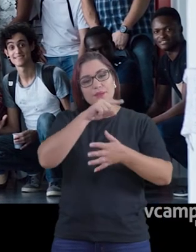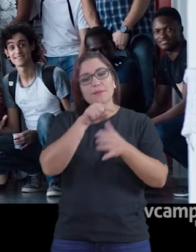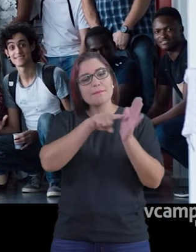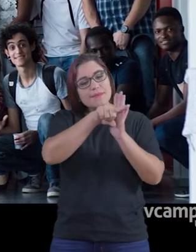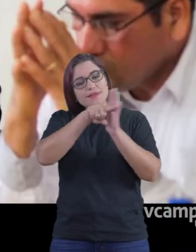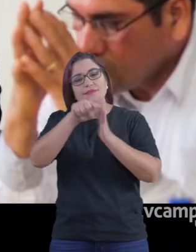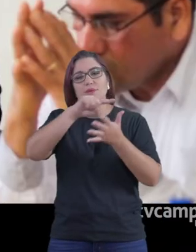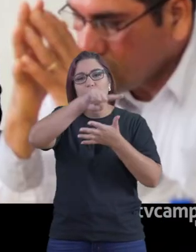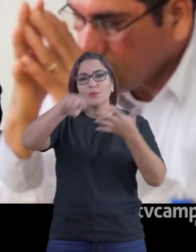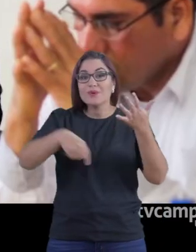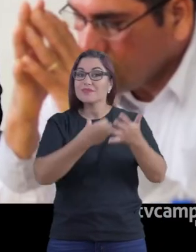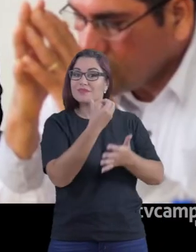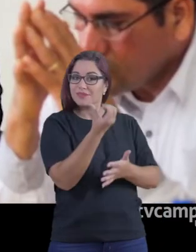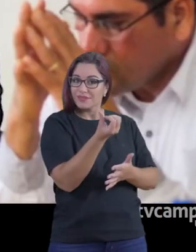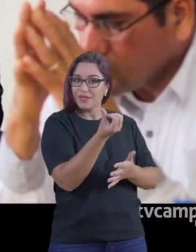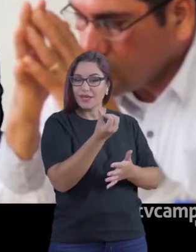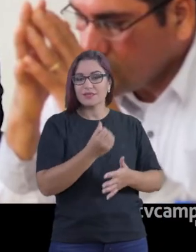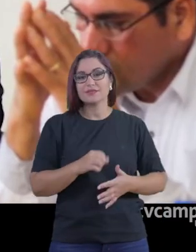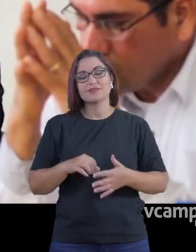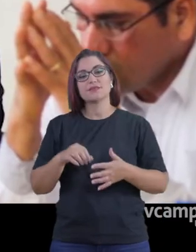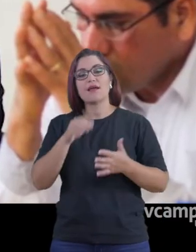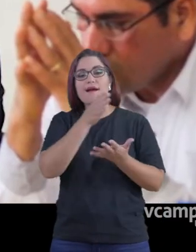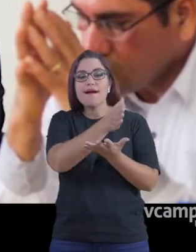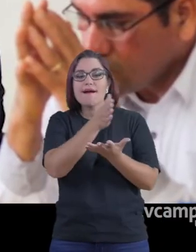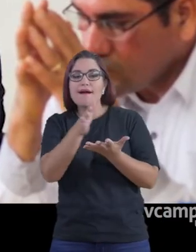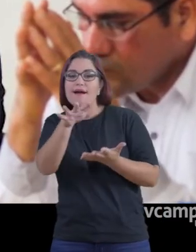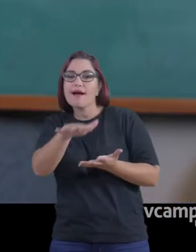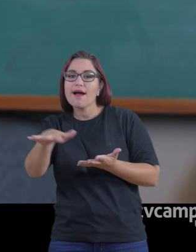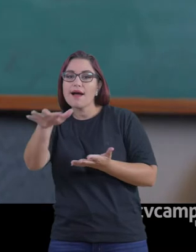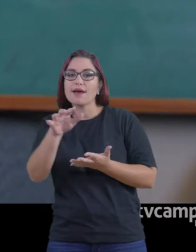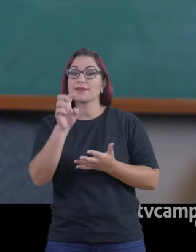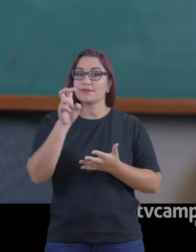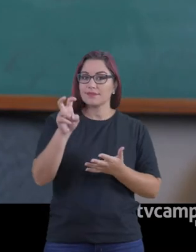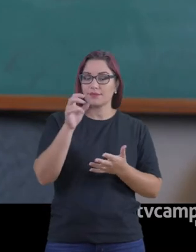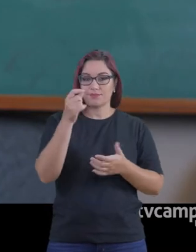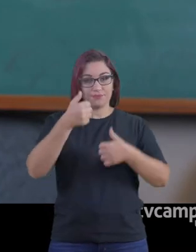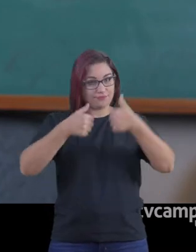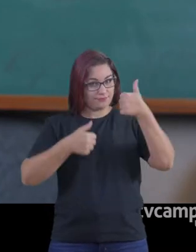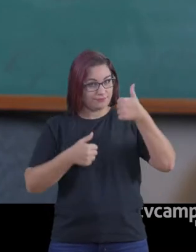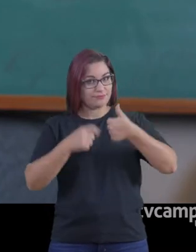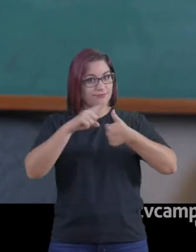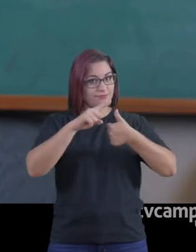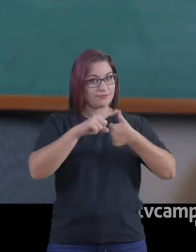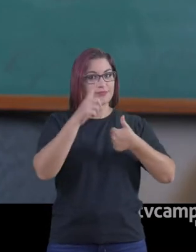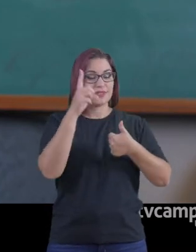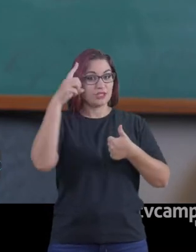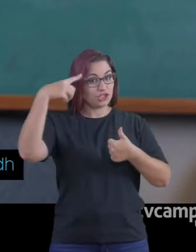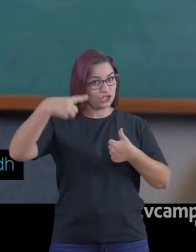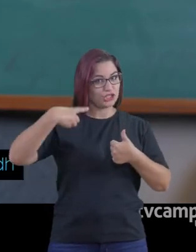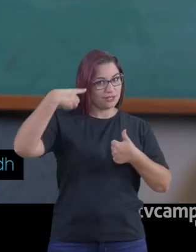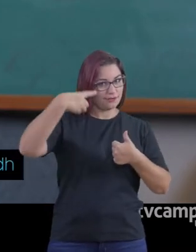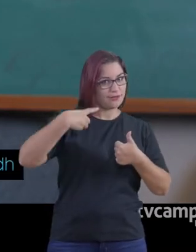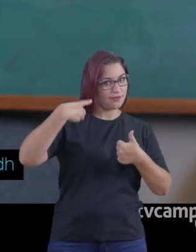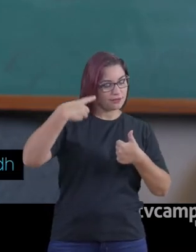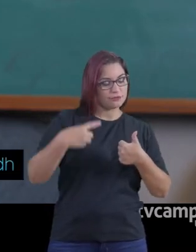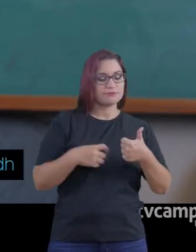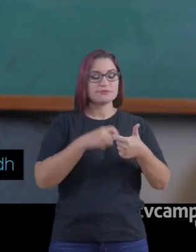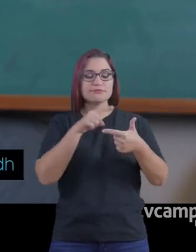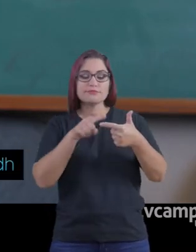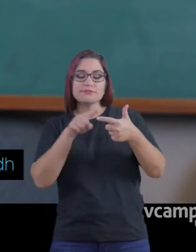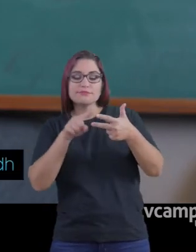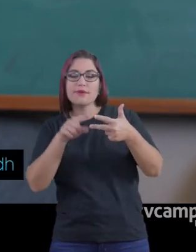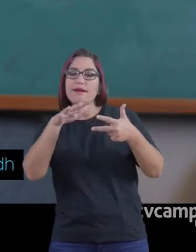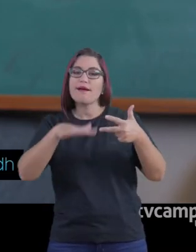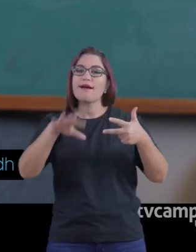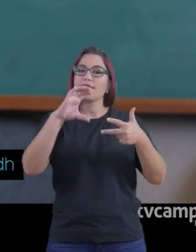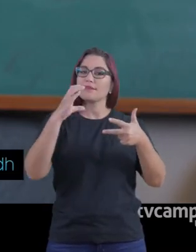diferentes, que são, inicialmente, o direito, onde surge, então, o grupo do ensino, pesquisa e extensão do Migraide. Também